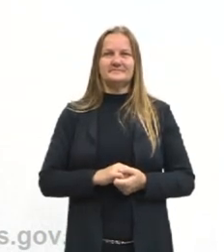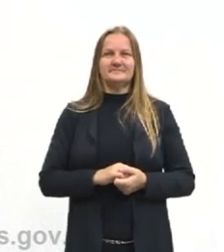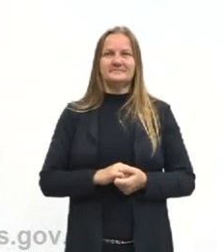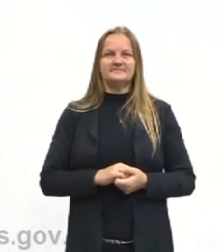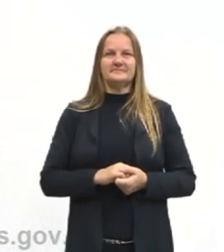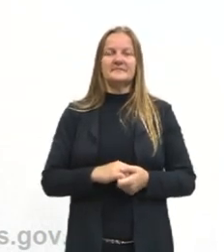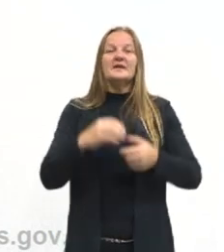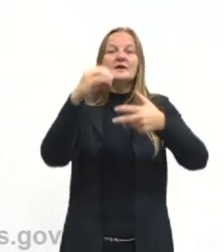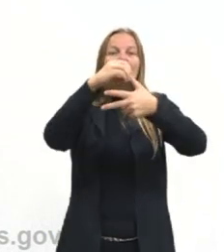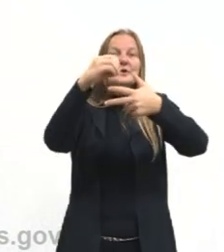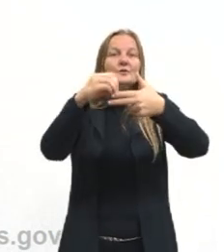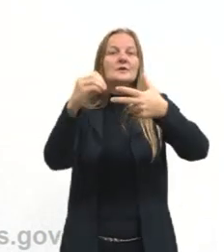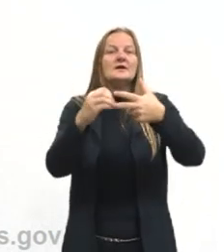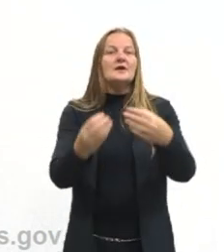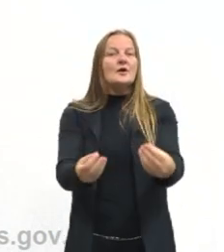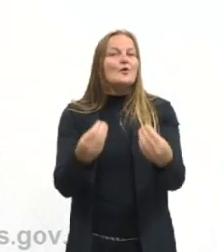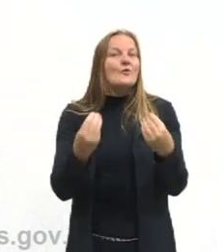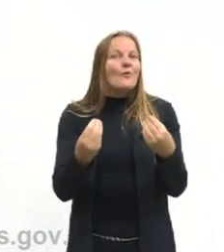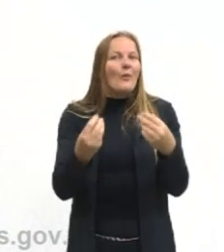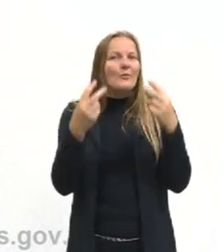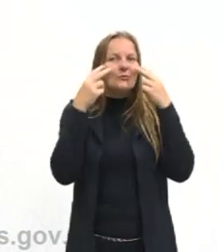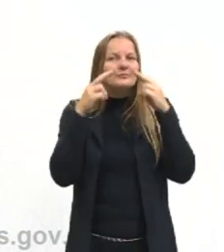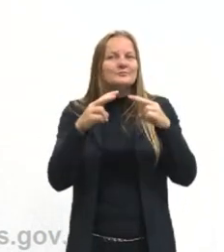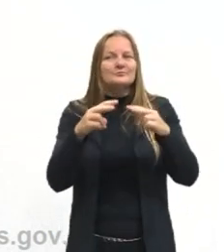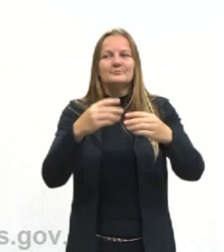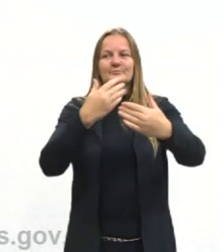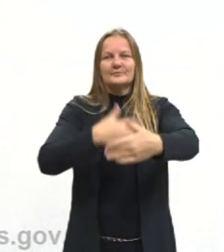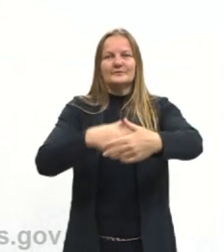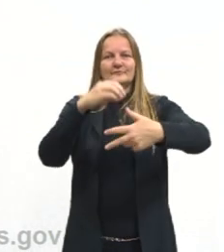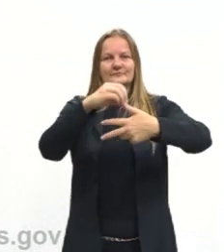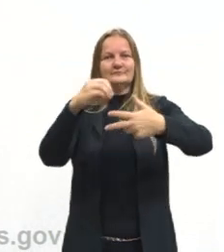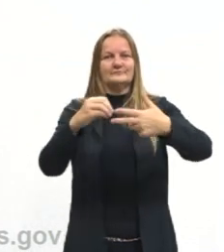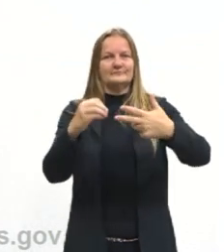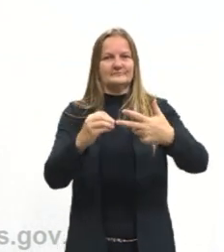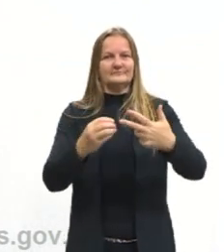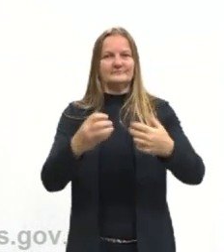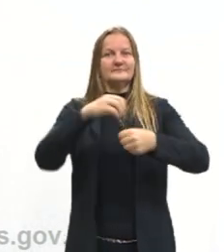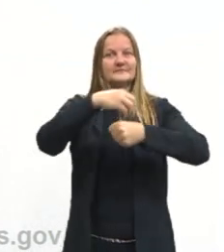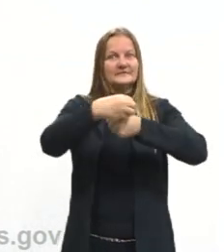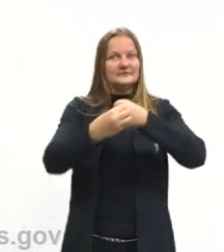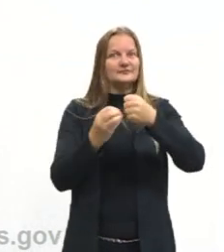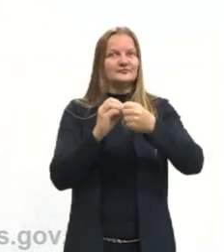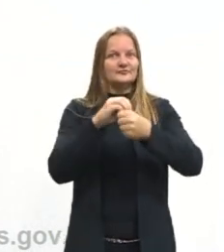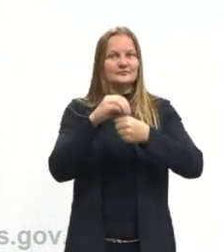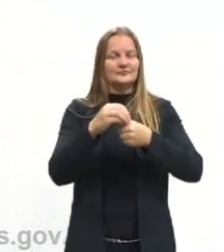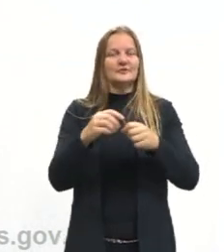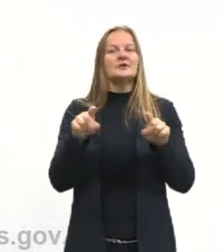E no Enem, como que a gente enxerga isso? Como que caem essas interações intermoleculares no Enem e nos vestibulares, tá?